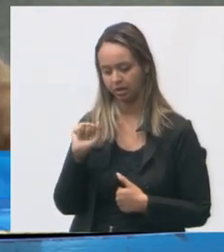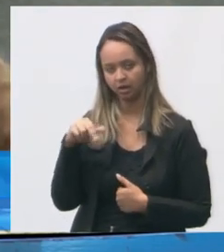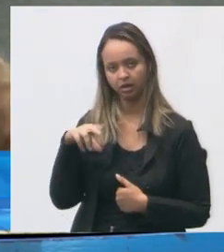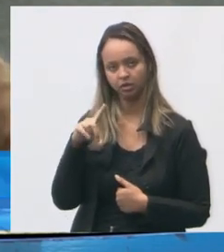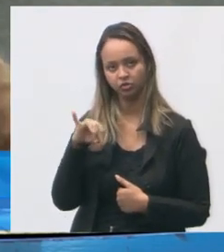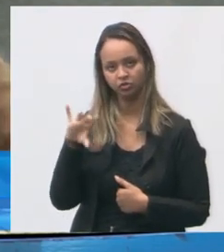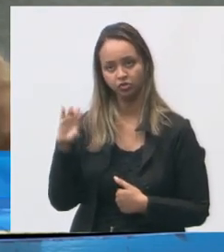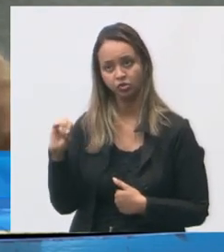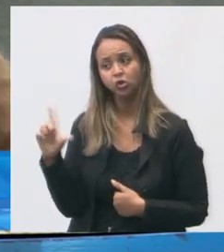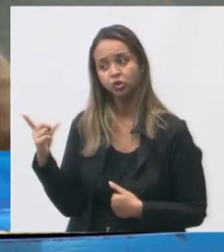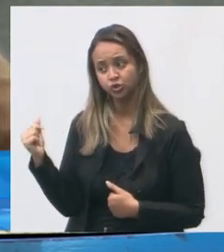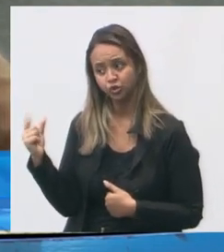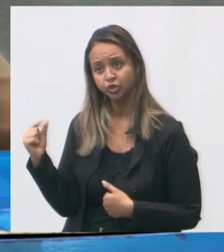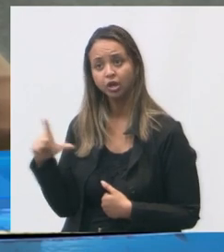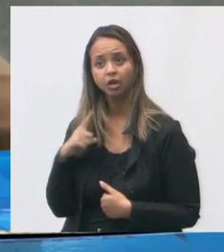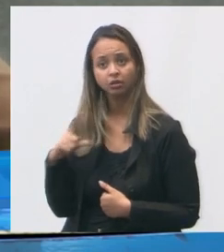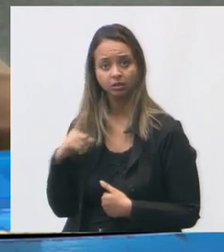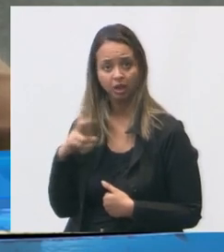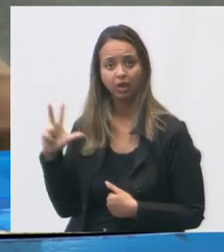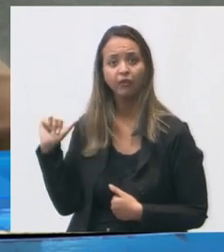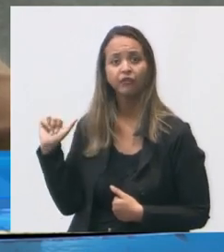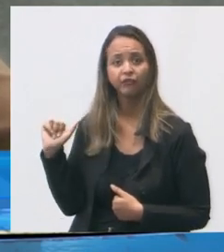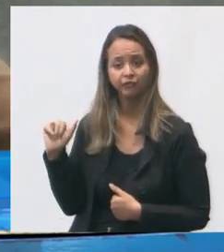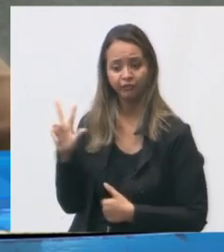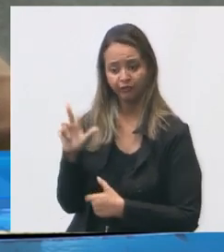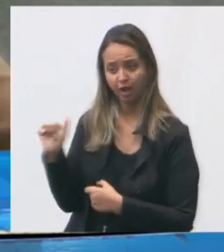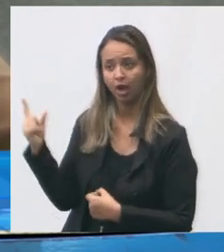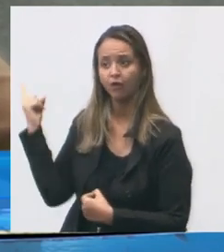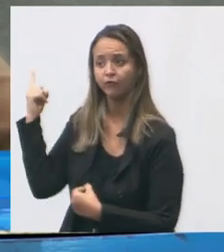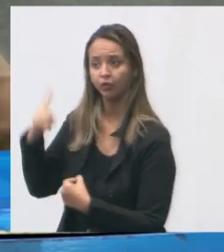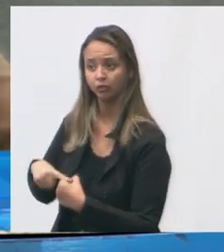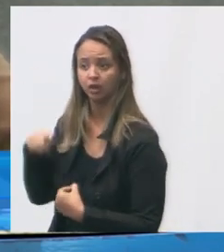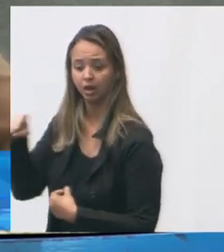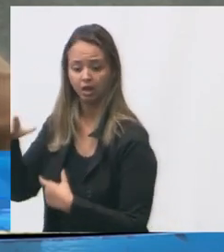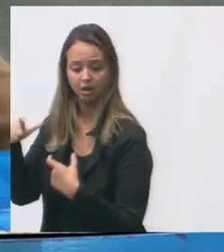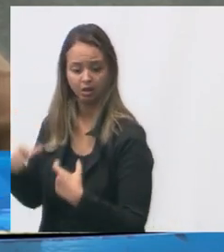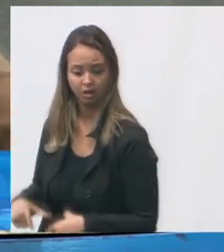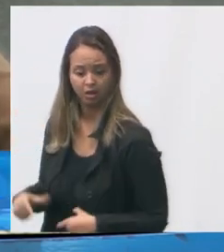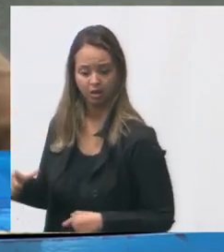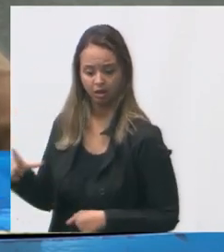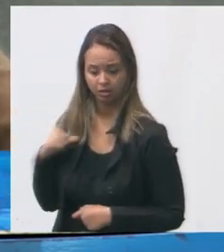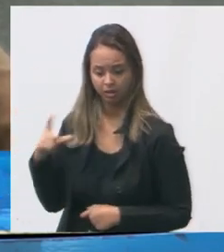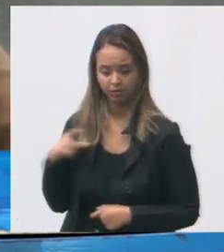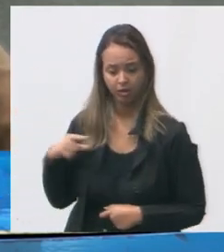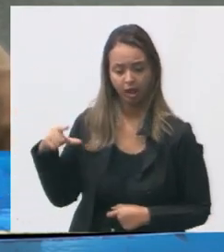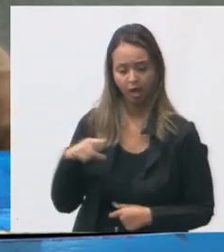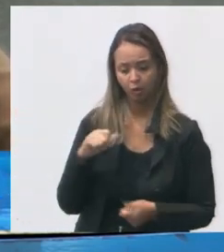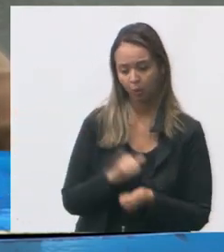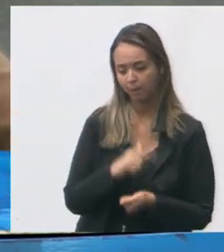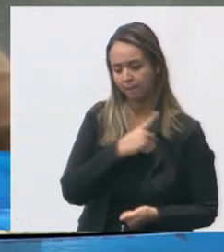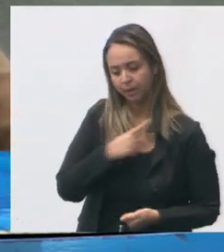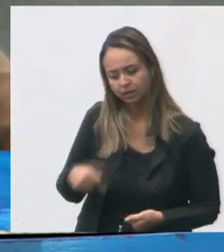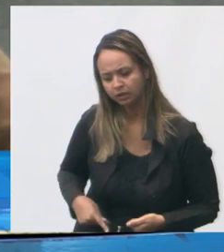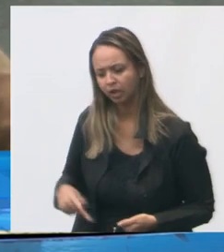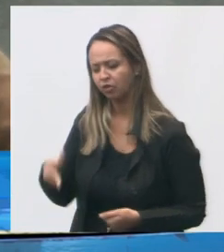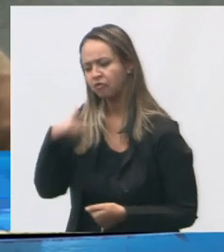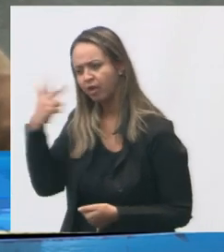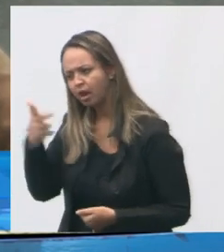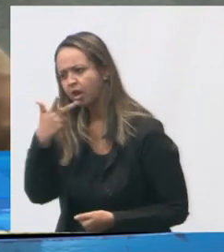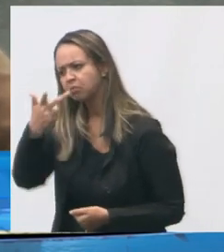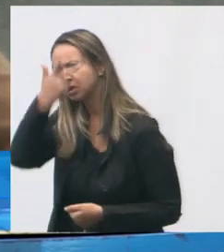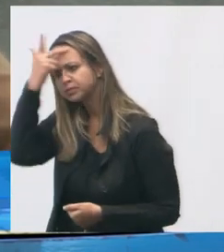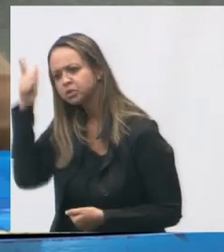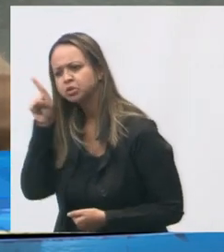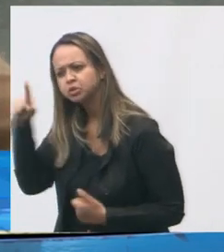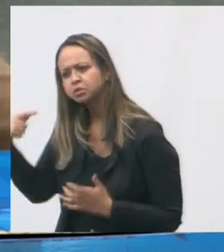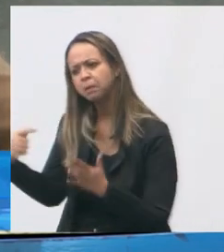que a escola vai retornar para o bairro. Isso eu passei junto com o presidente, passei para as pessoas, eles estão perguntando